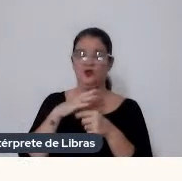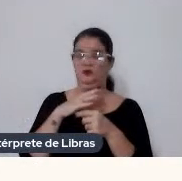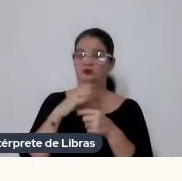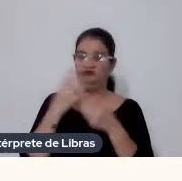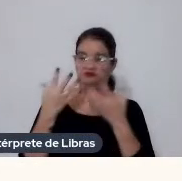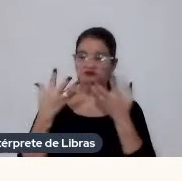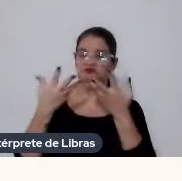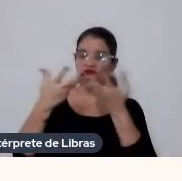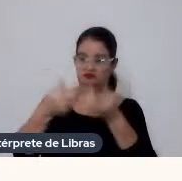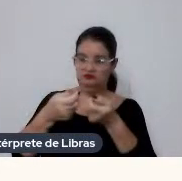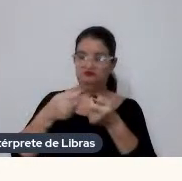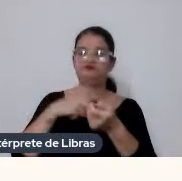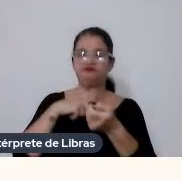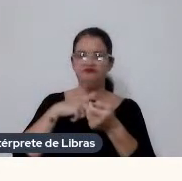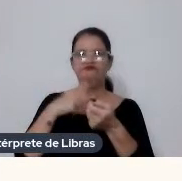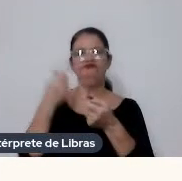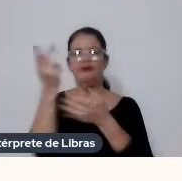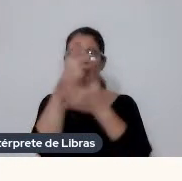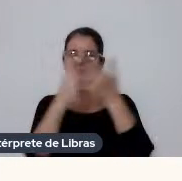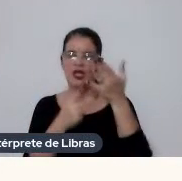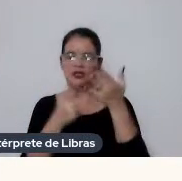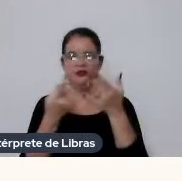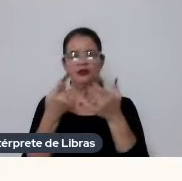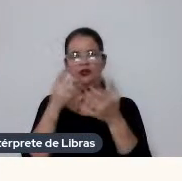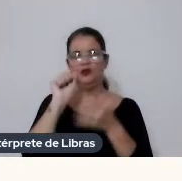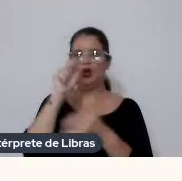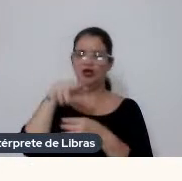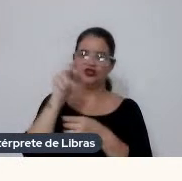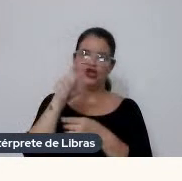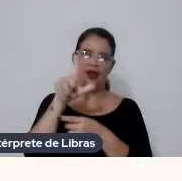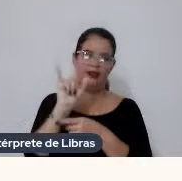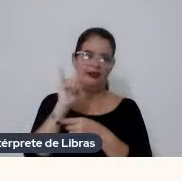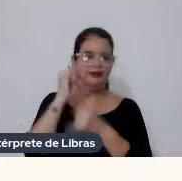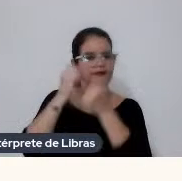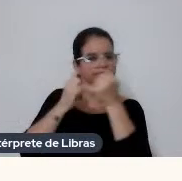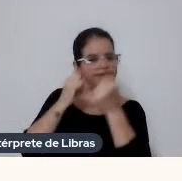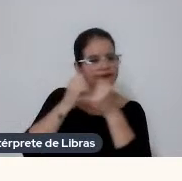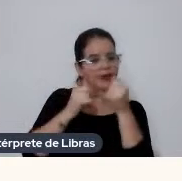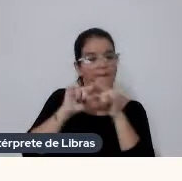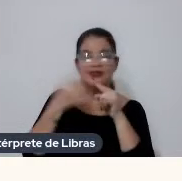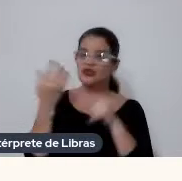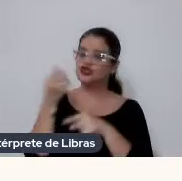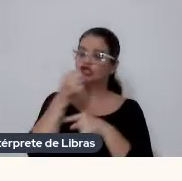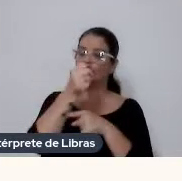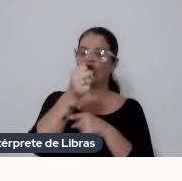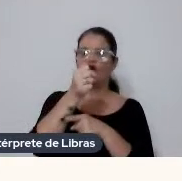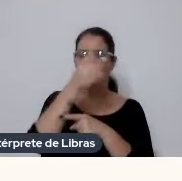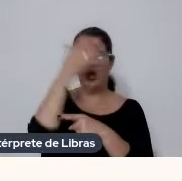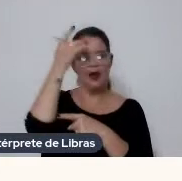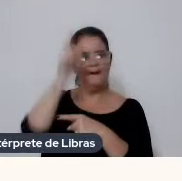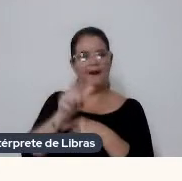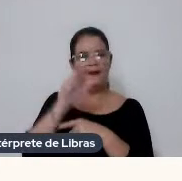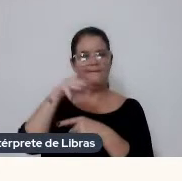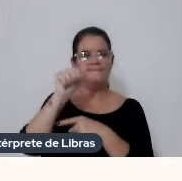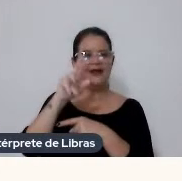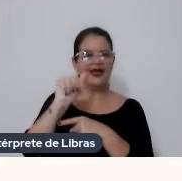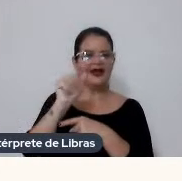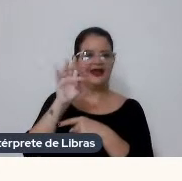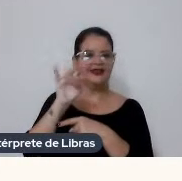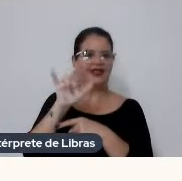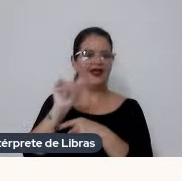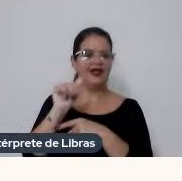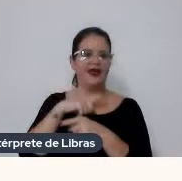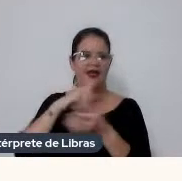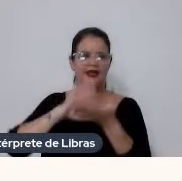remete ao desenho E ao traço Do Angeli Mas a gente coloca A personagem Que no caso Aqui é a Maratara Interpretada pela